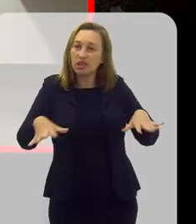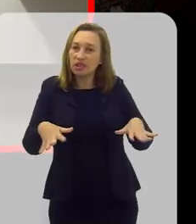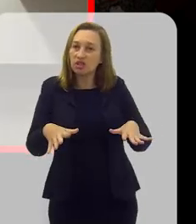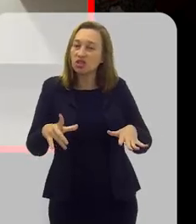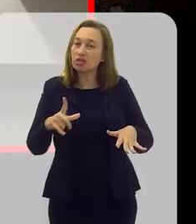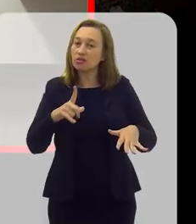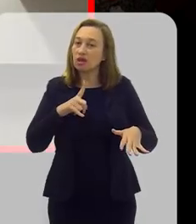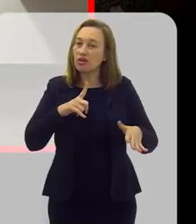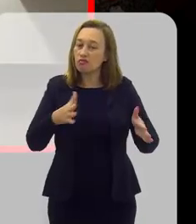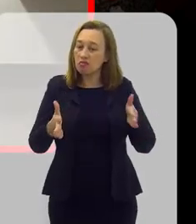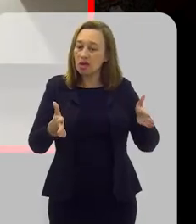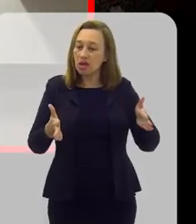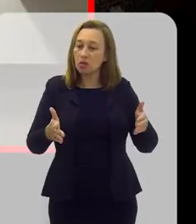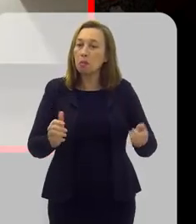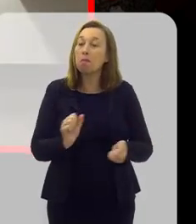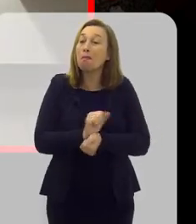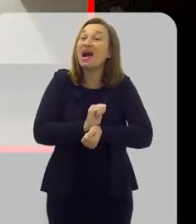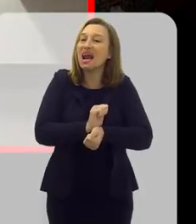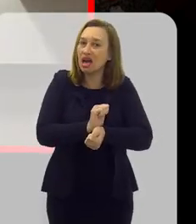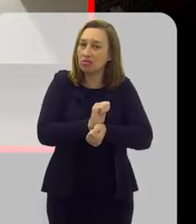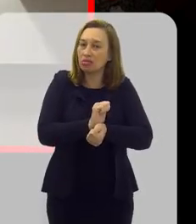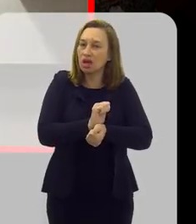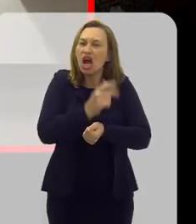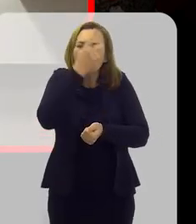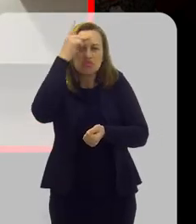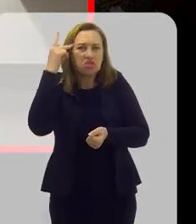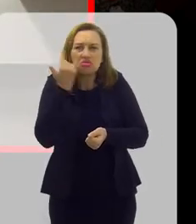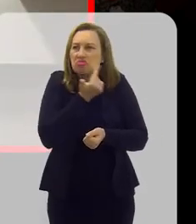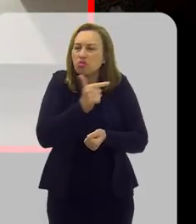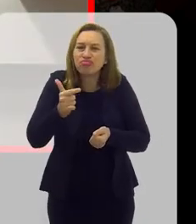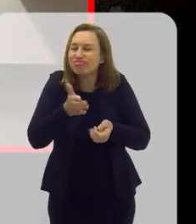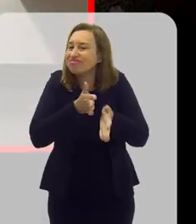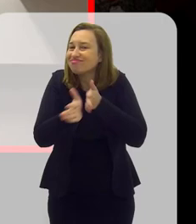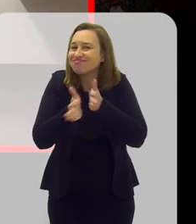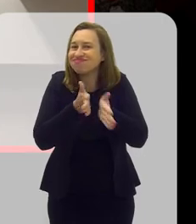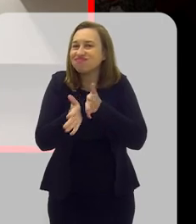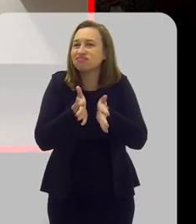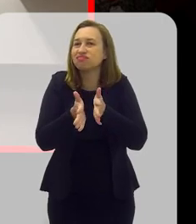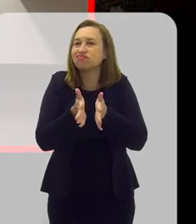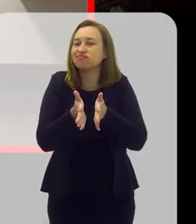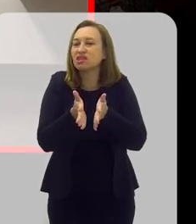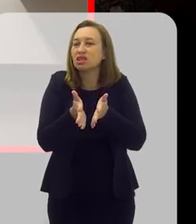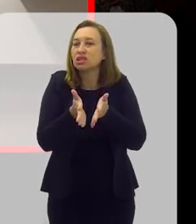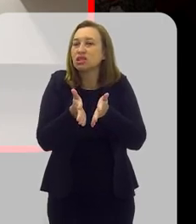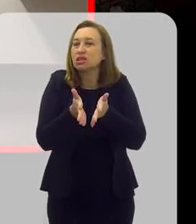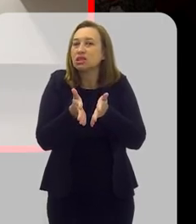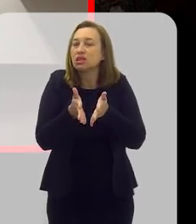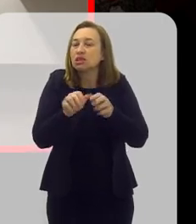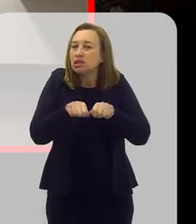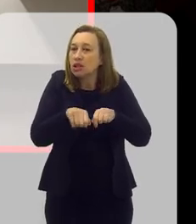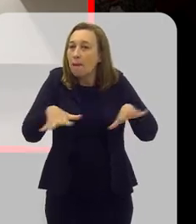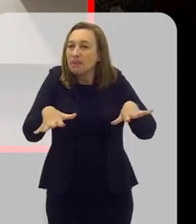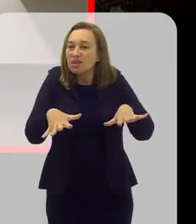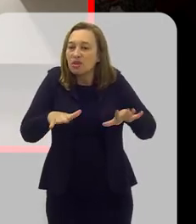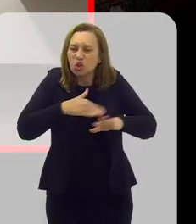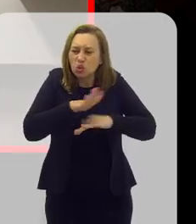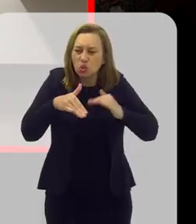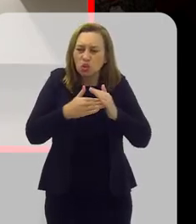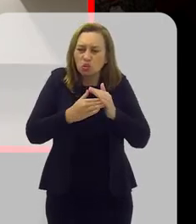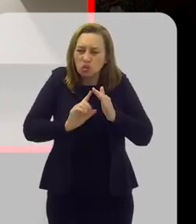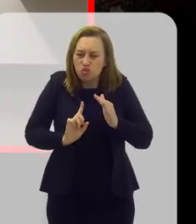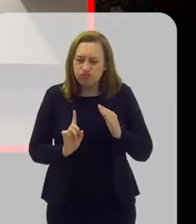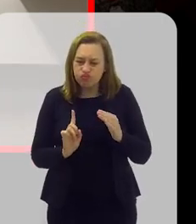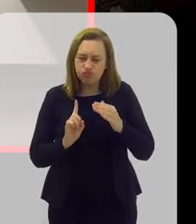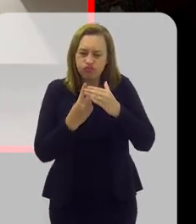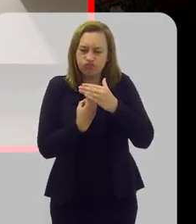teve um gap aí, né? Quando as pessoas já não tinham muito acesso. E na pandemia ficou todo mundo muito trancado em